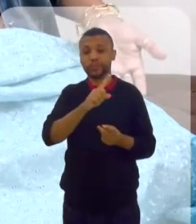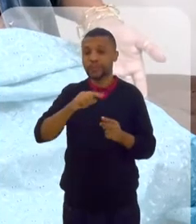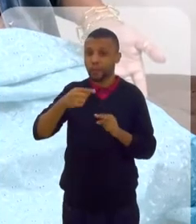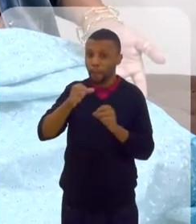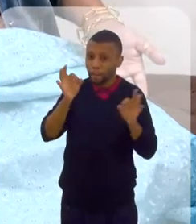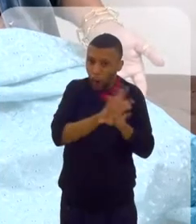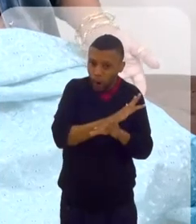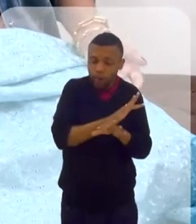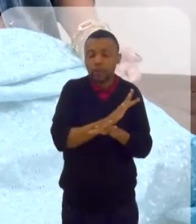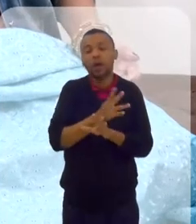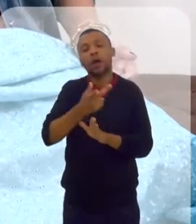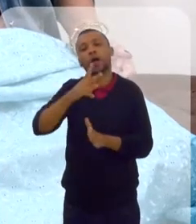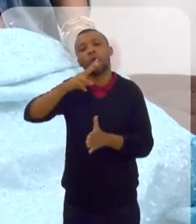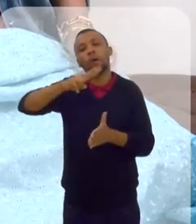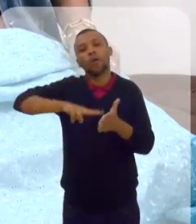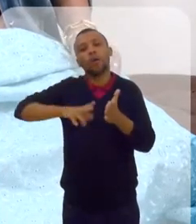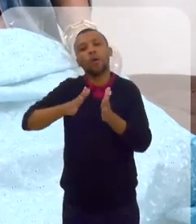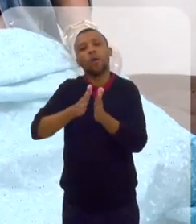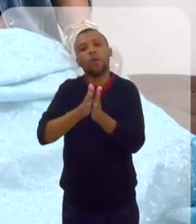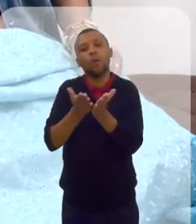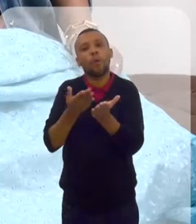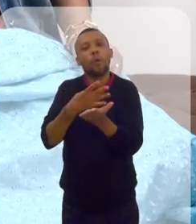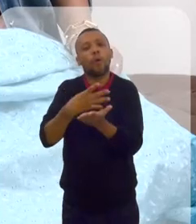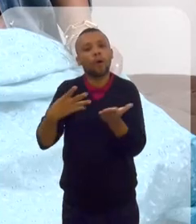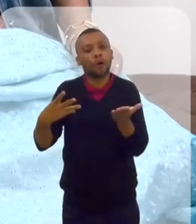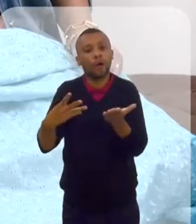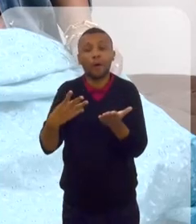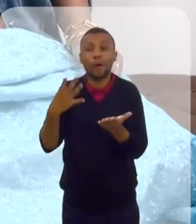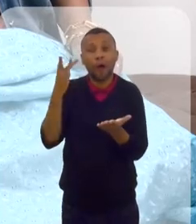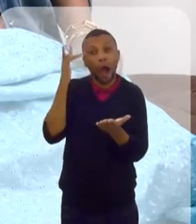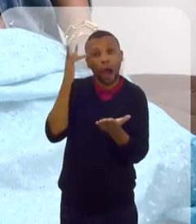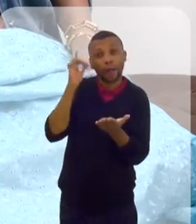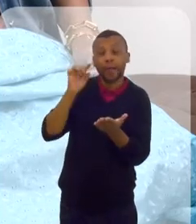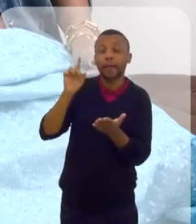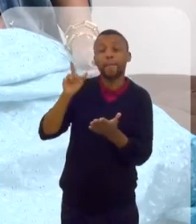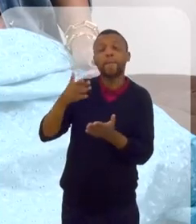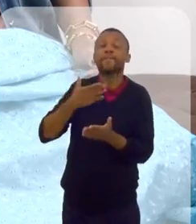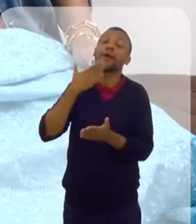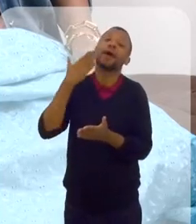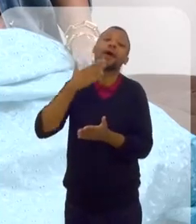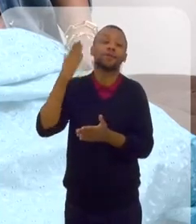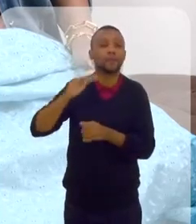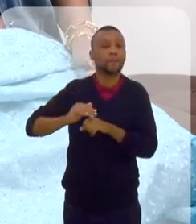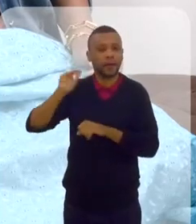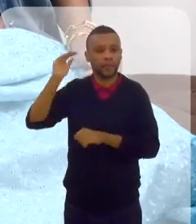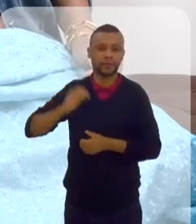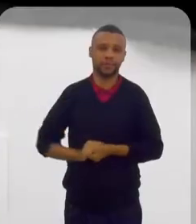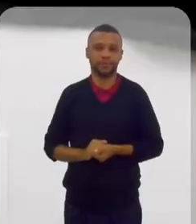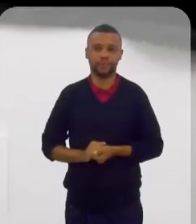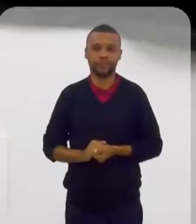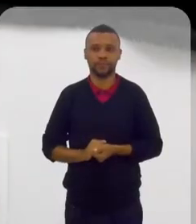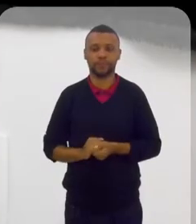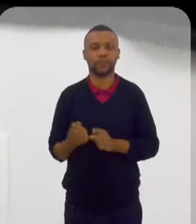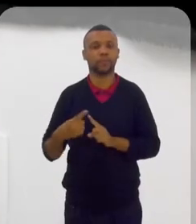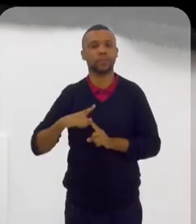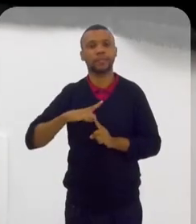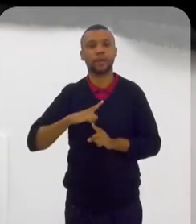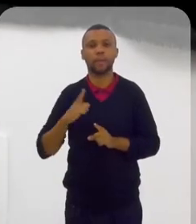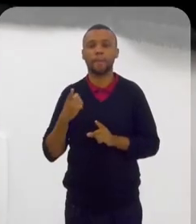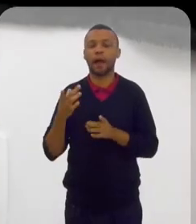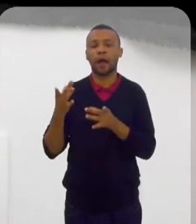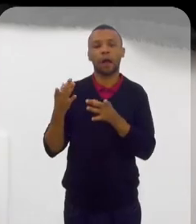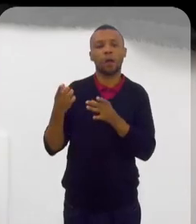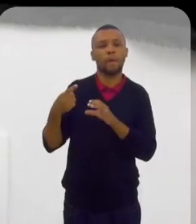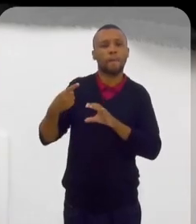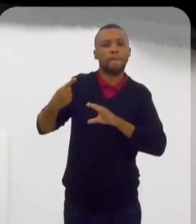para depois ler o Alcorão. Sim, sim. Eu achei que era mais fácil. É, exatamente. Você... Porque há uma profundidade